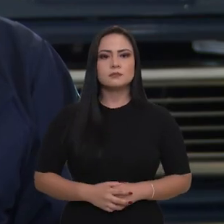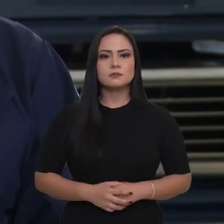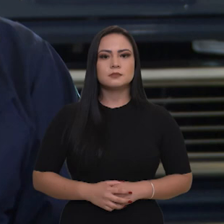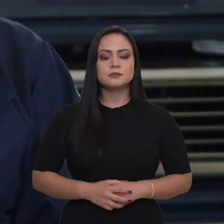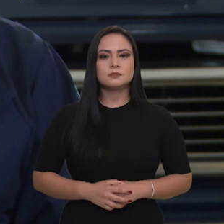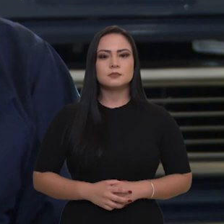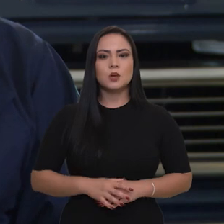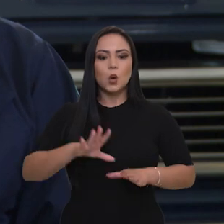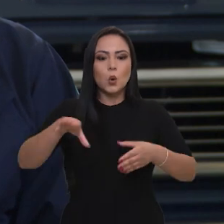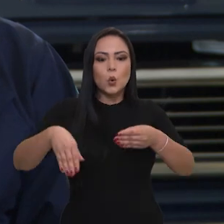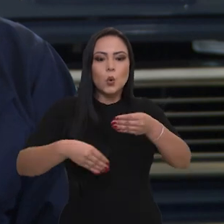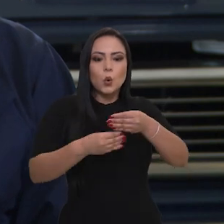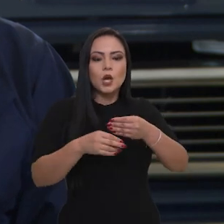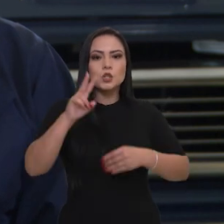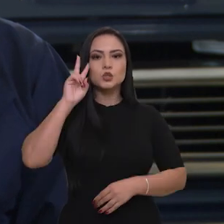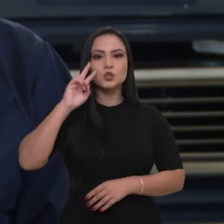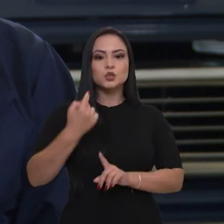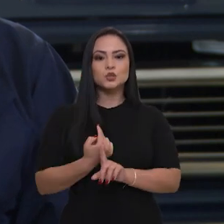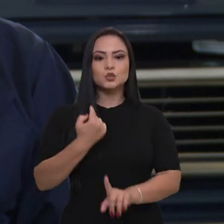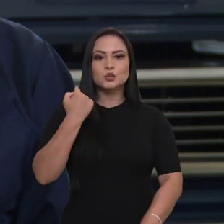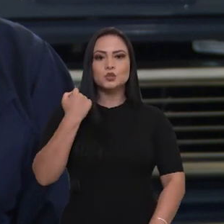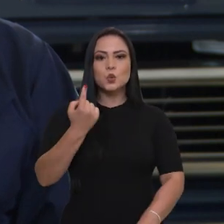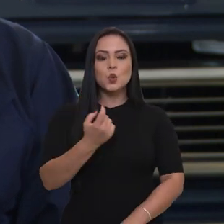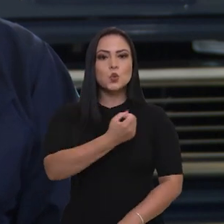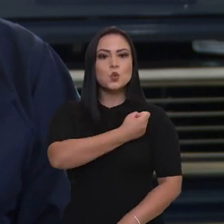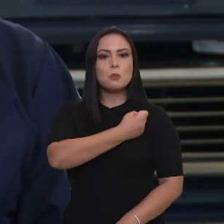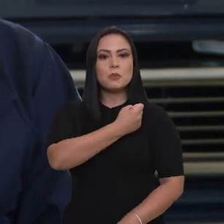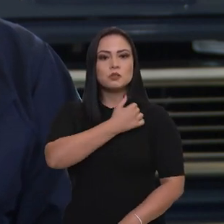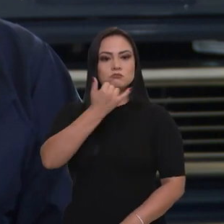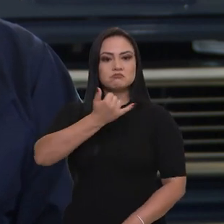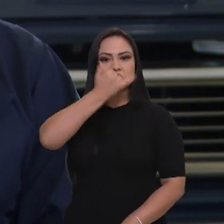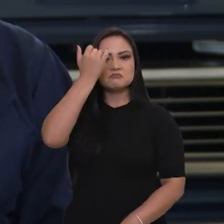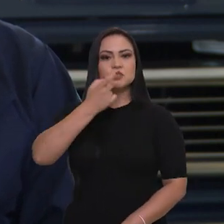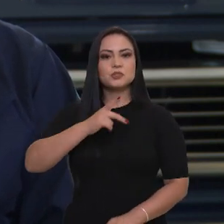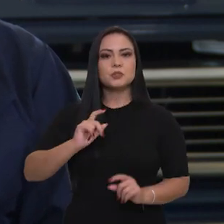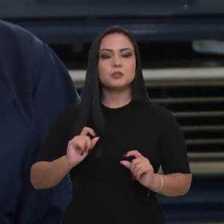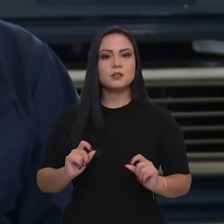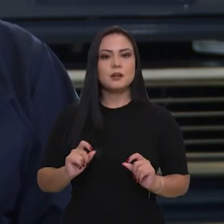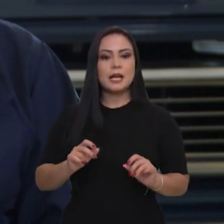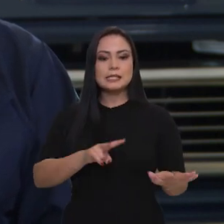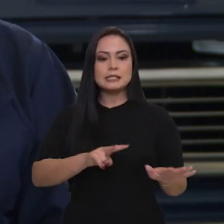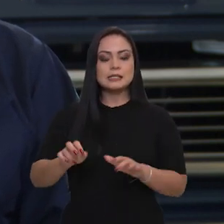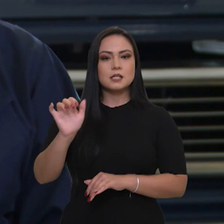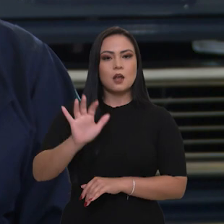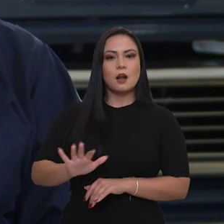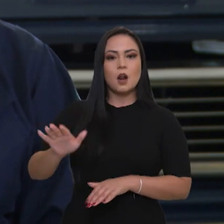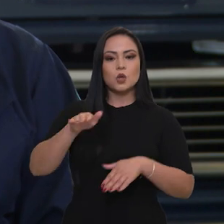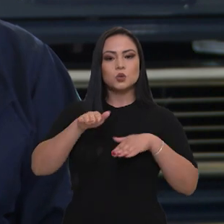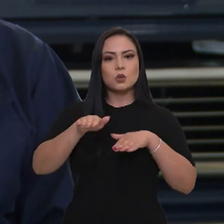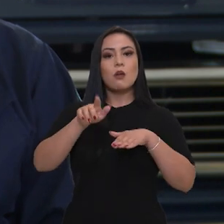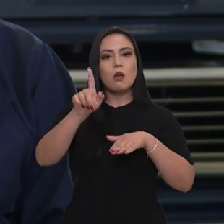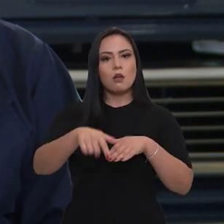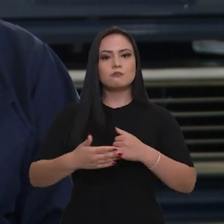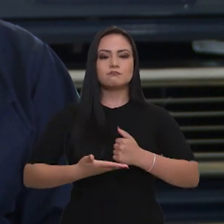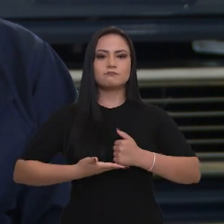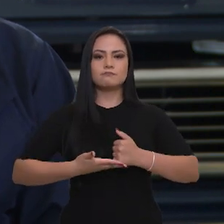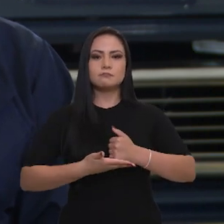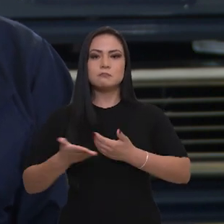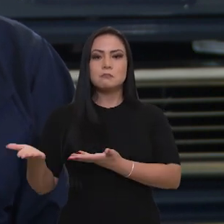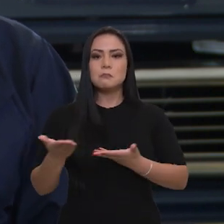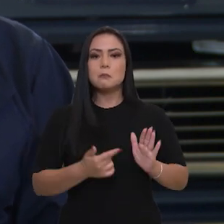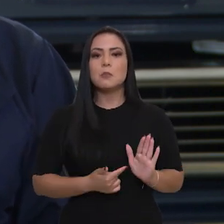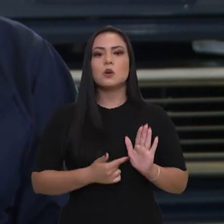número de acidentes. Eu diria que a Semana Nacional de Trânsito é fundamental para trazer visibilidade a esse trabalho,